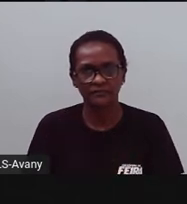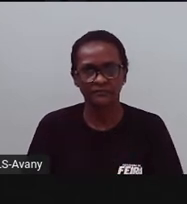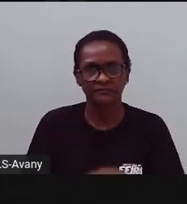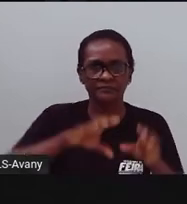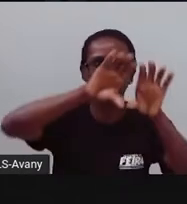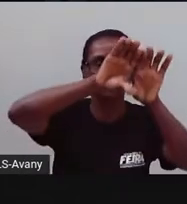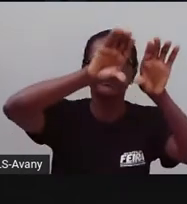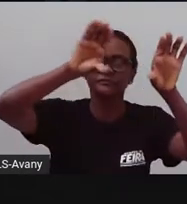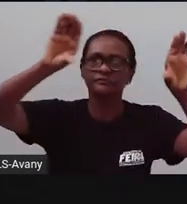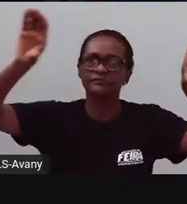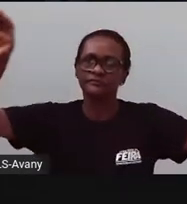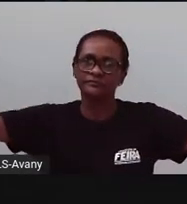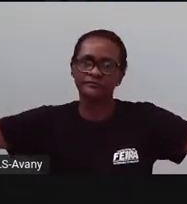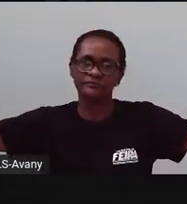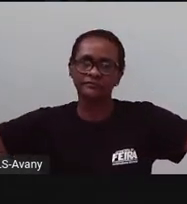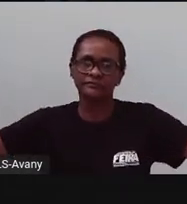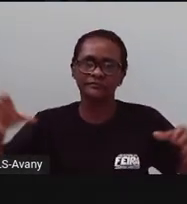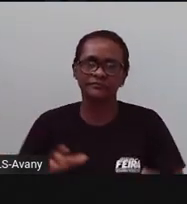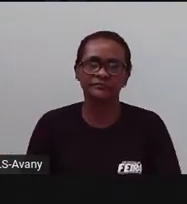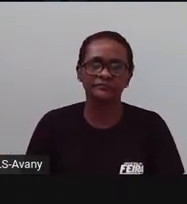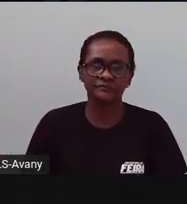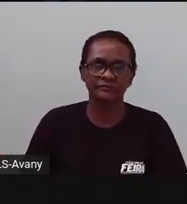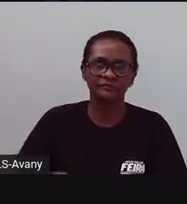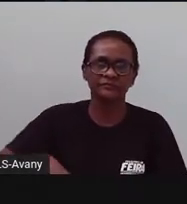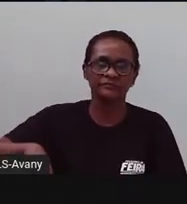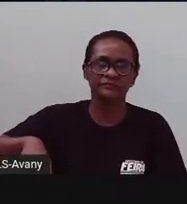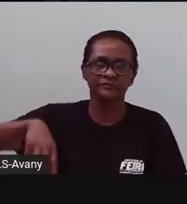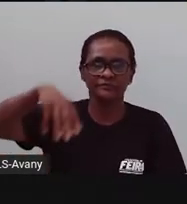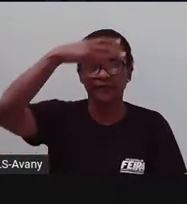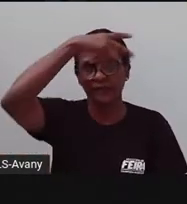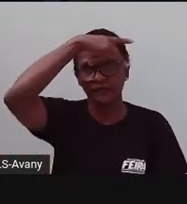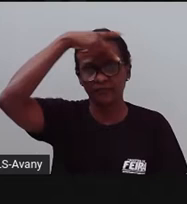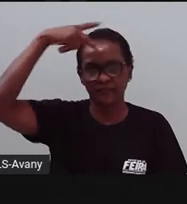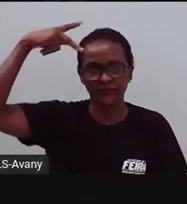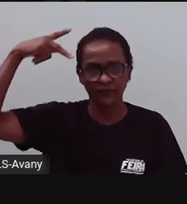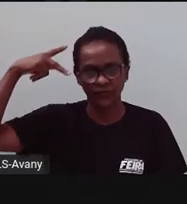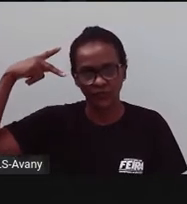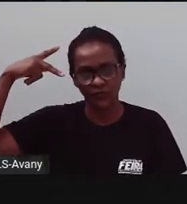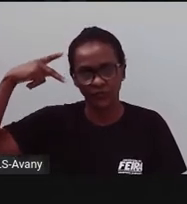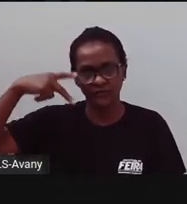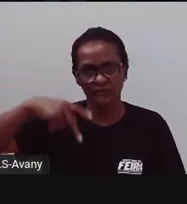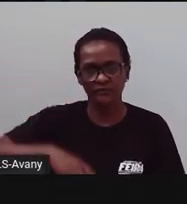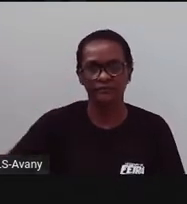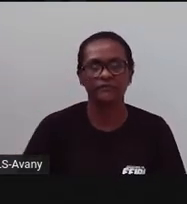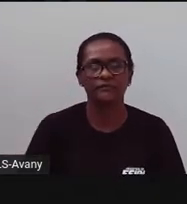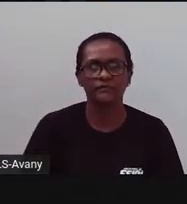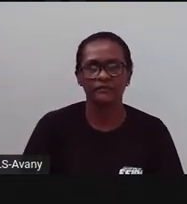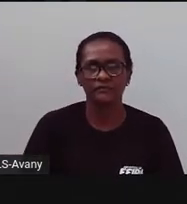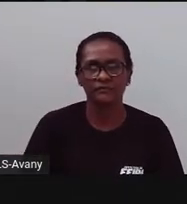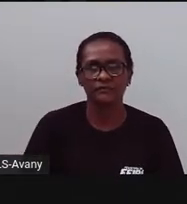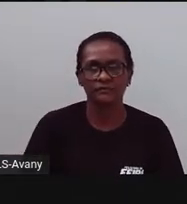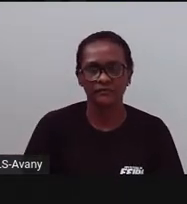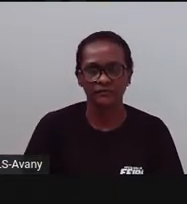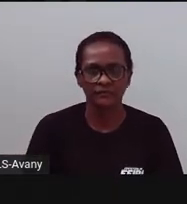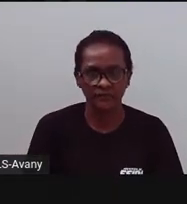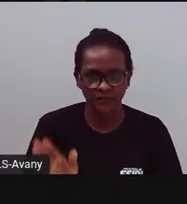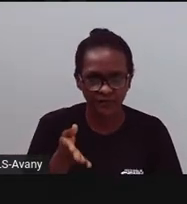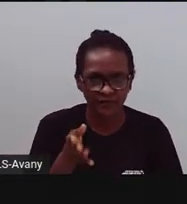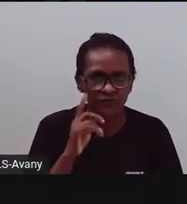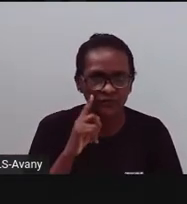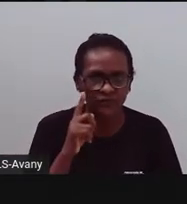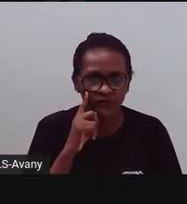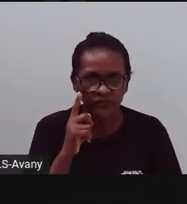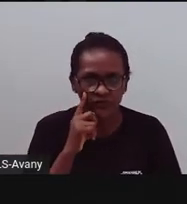da nossa, do nosso prédio da prefeitura, né? Então, é um brasão muito lindo e tenho certeza aí que você já viu esse